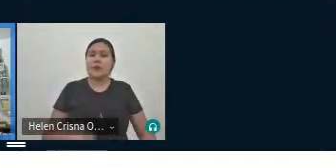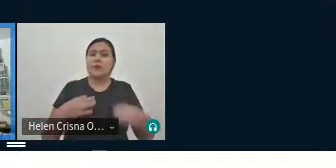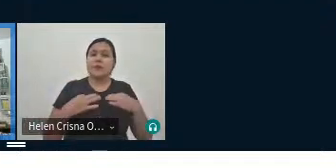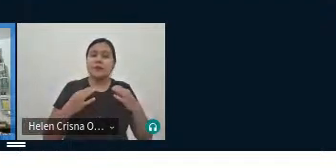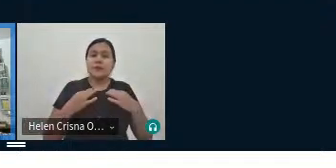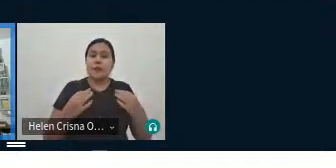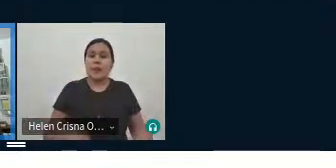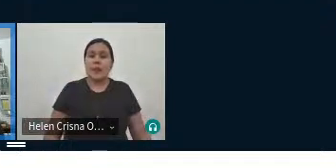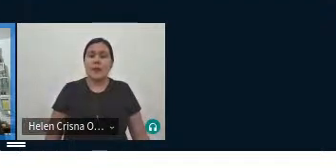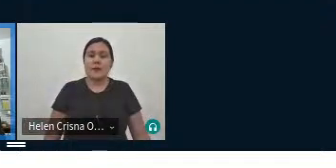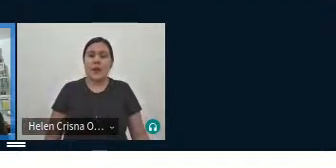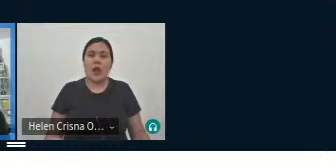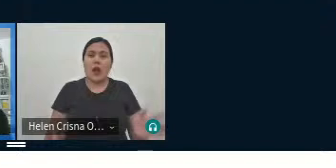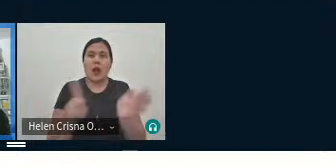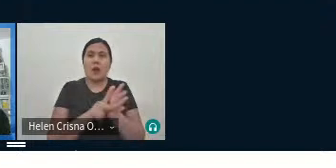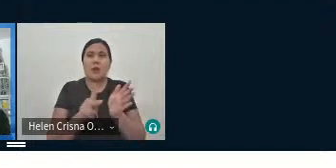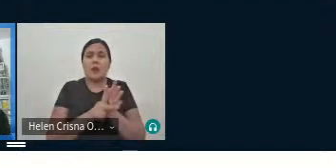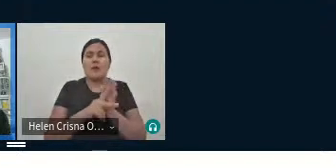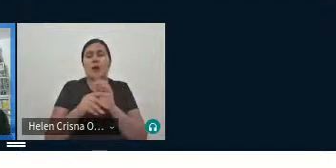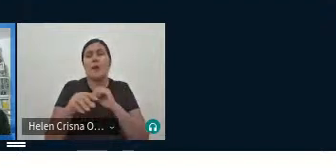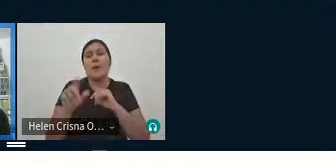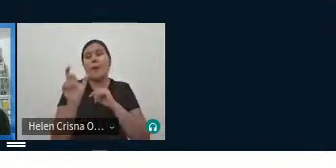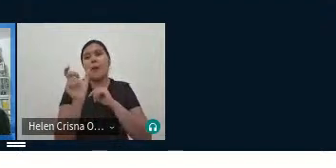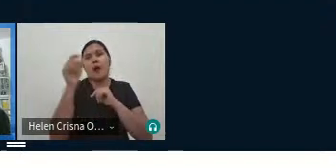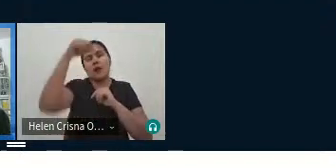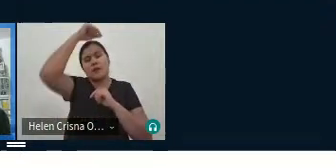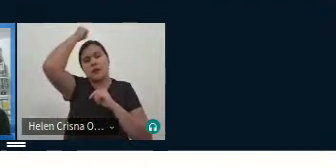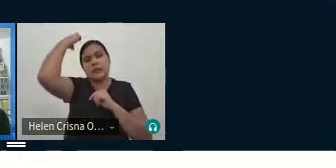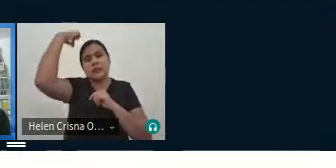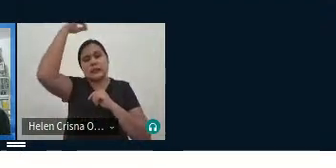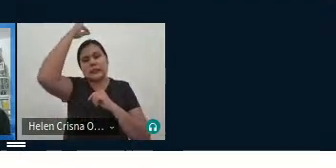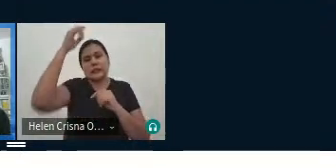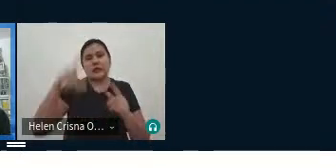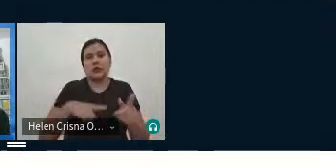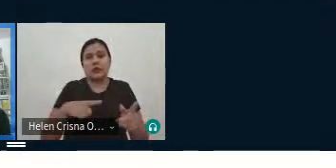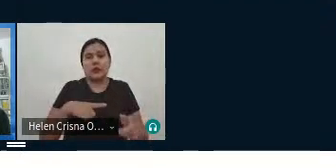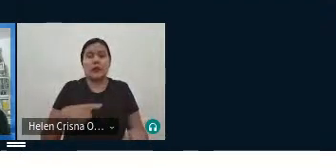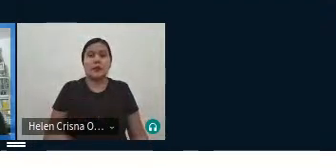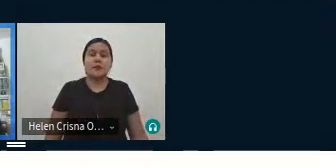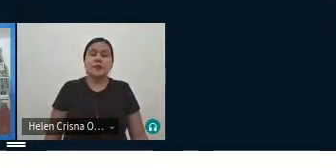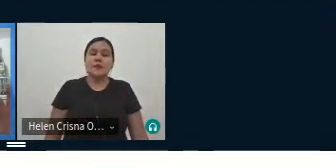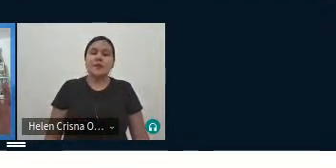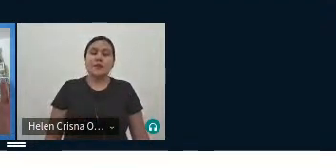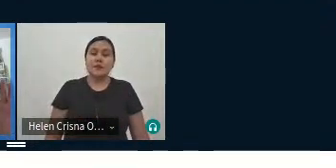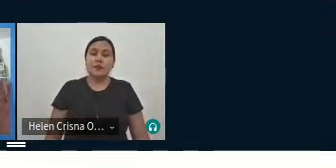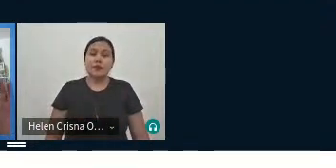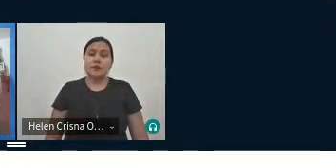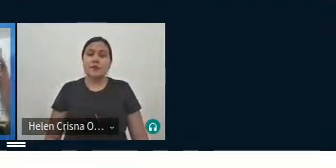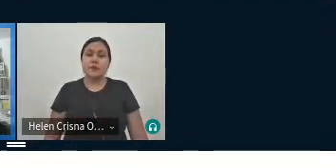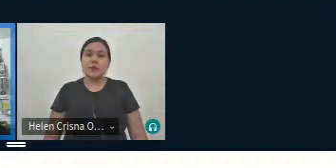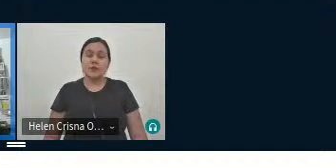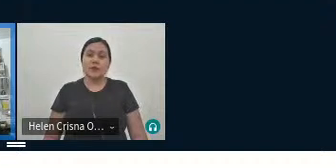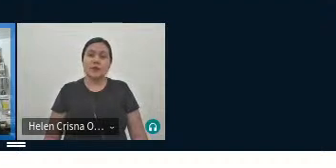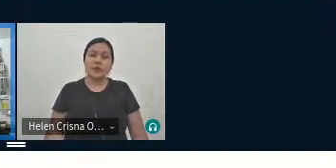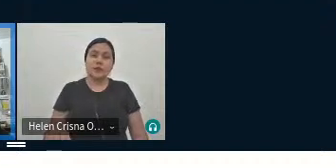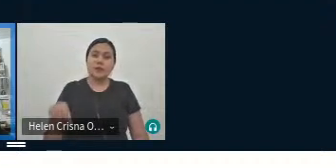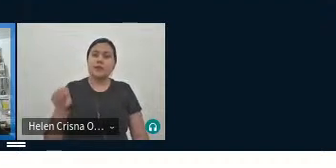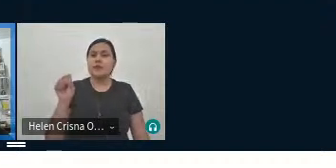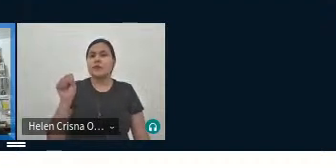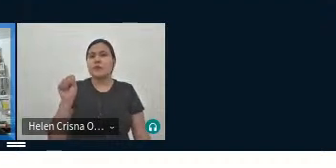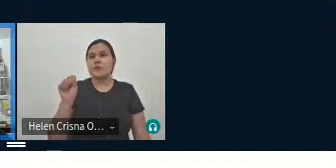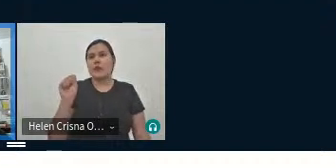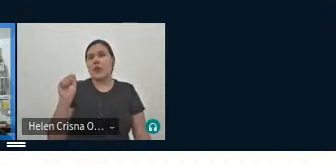como a própria palavra Santa tem, que é o Santa Joana Carolina, você tem SEI e você tem